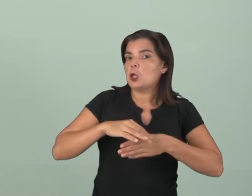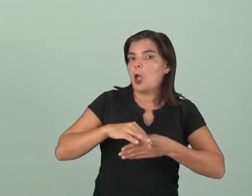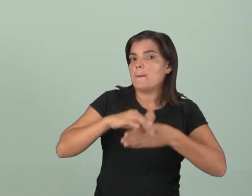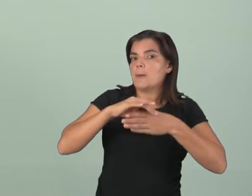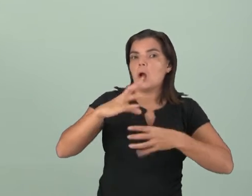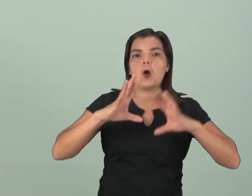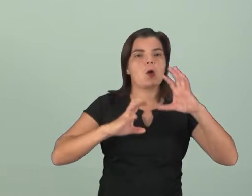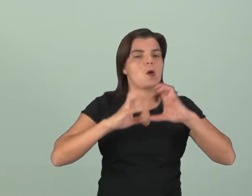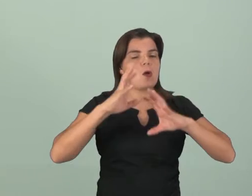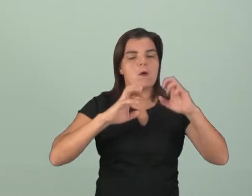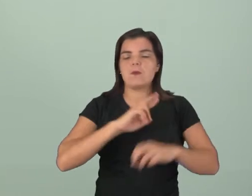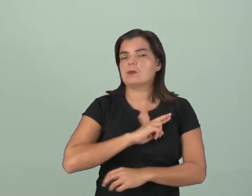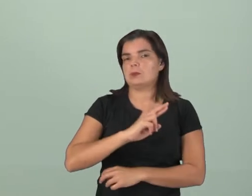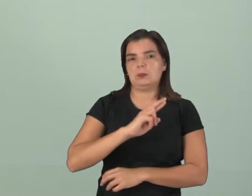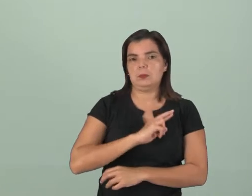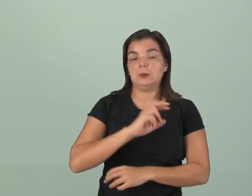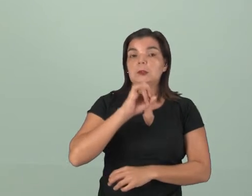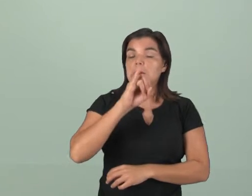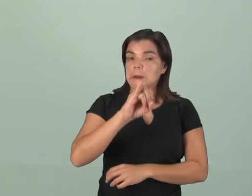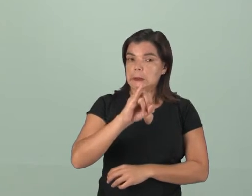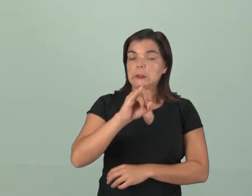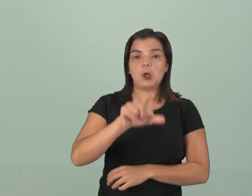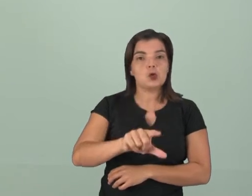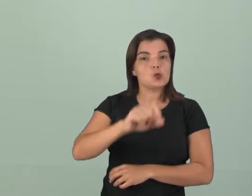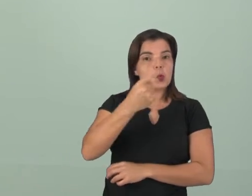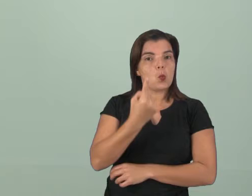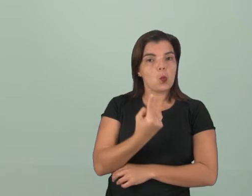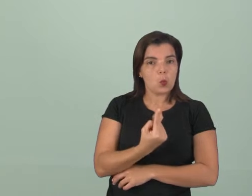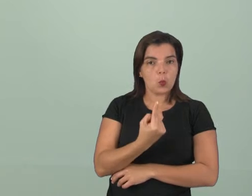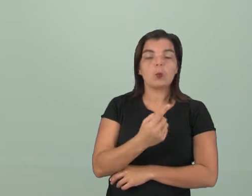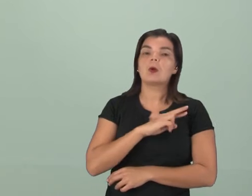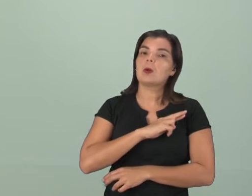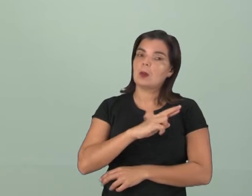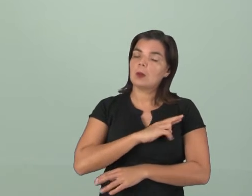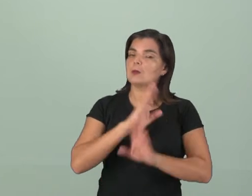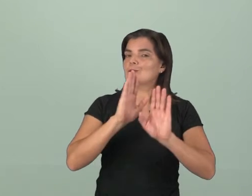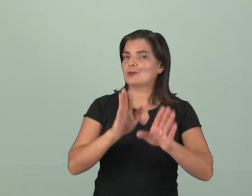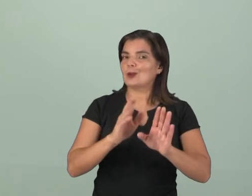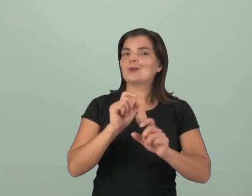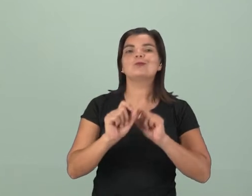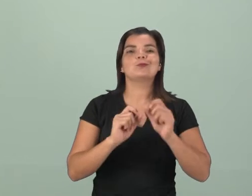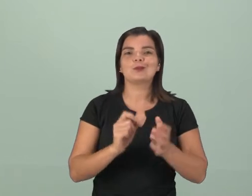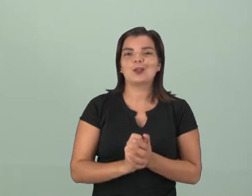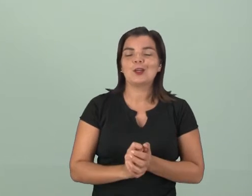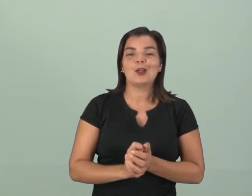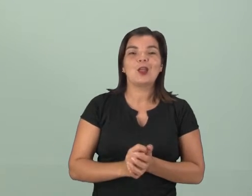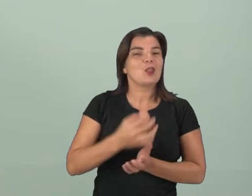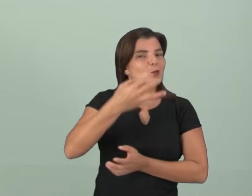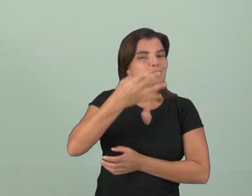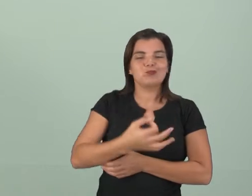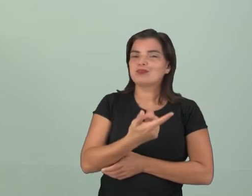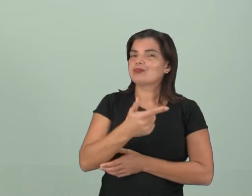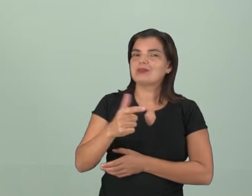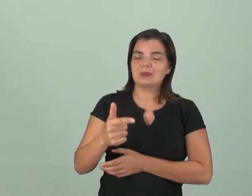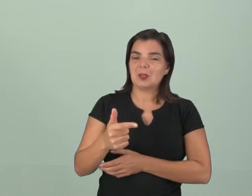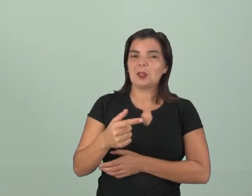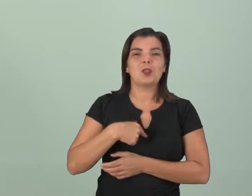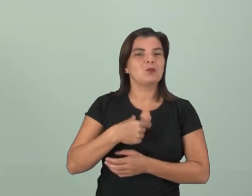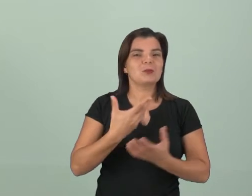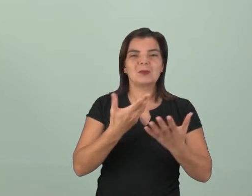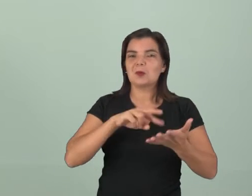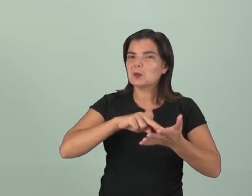conflitos religiosos. Aliás, se o Estado privilegia uma religião, ele já está o quê? Não está promovendo a